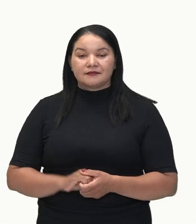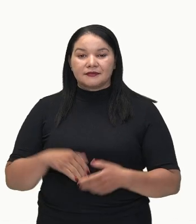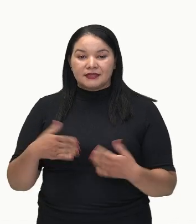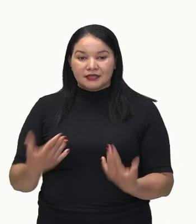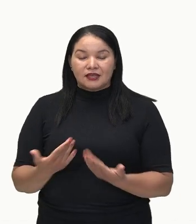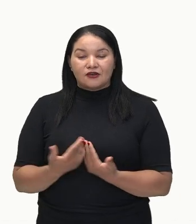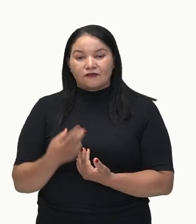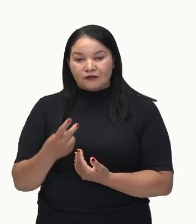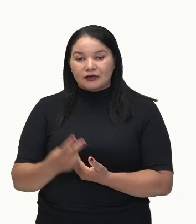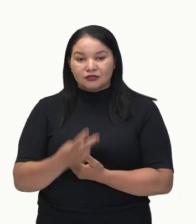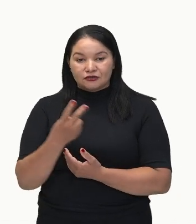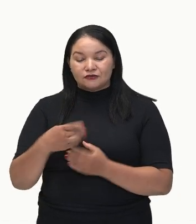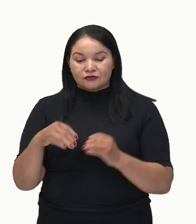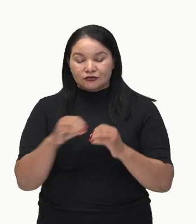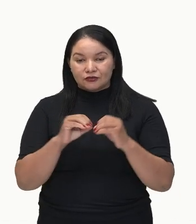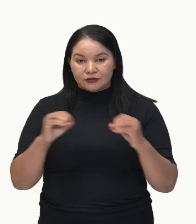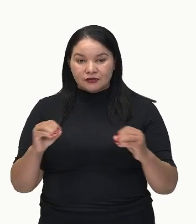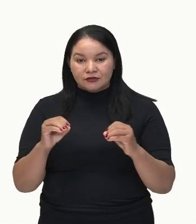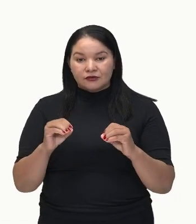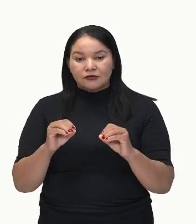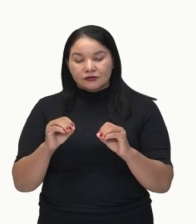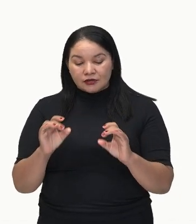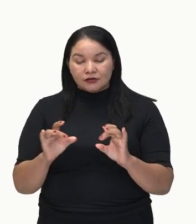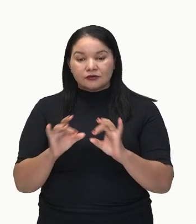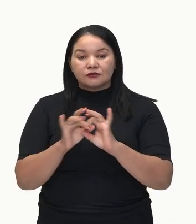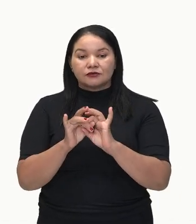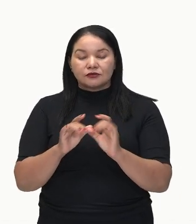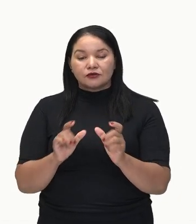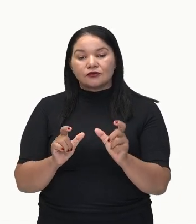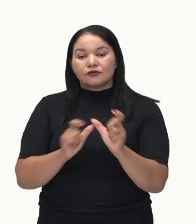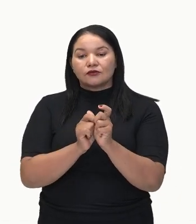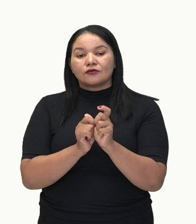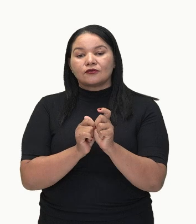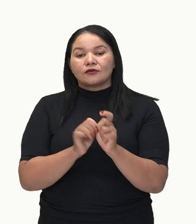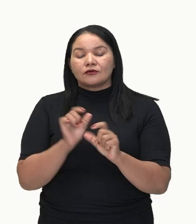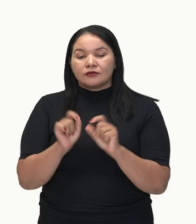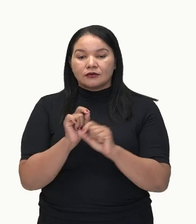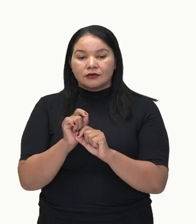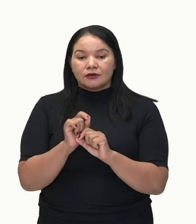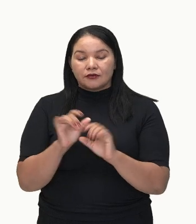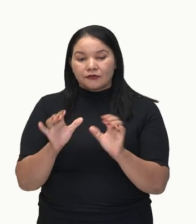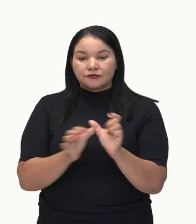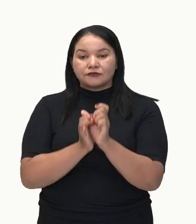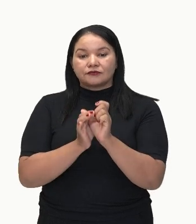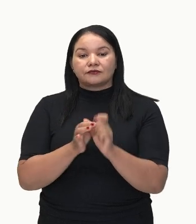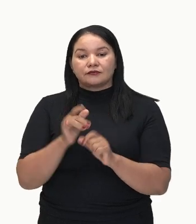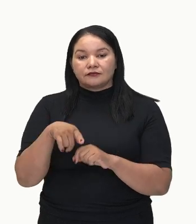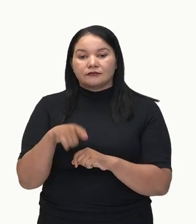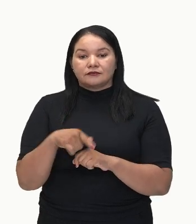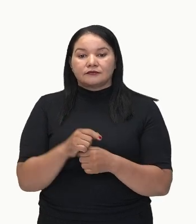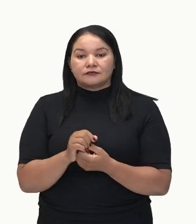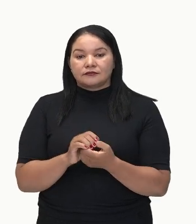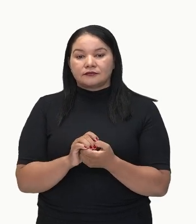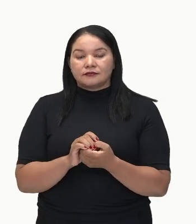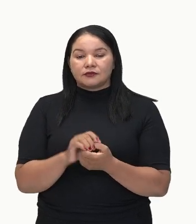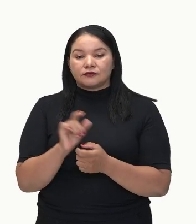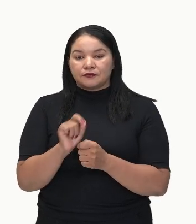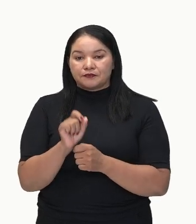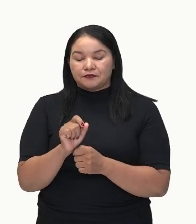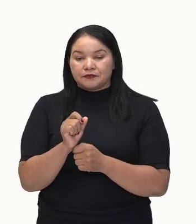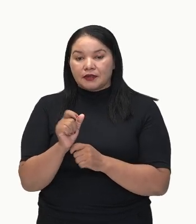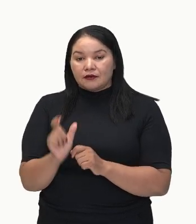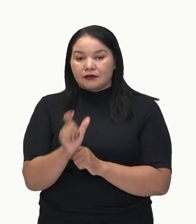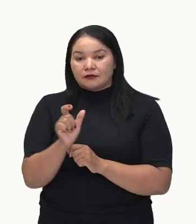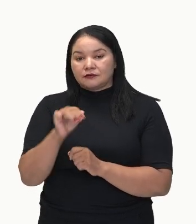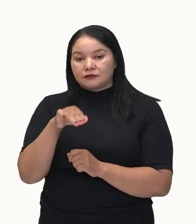se juntar ali por meio da conjunção, do conectivo, do síndeto, que vai trazer a ideia